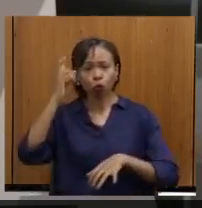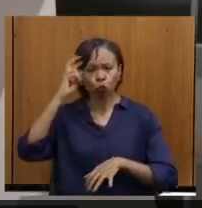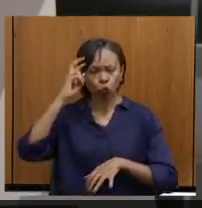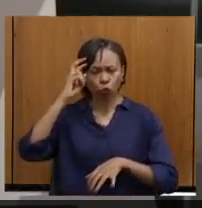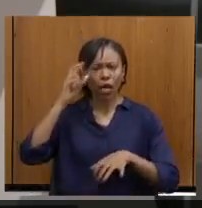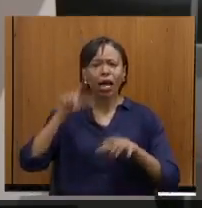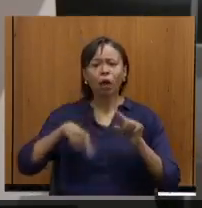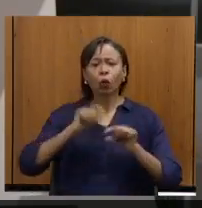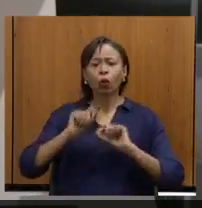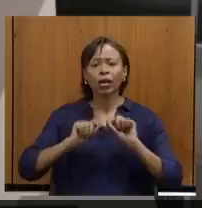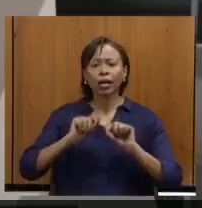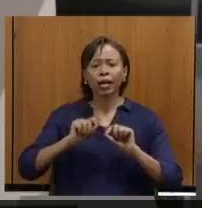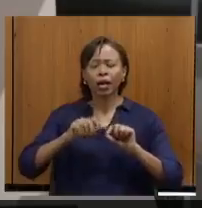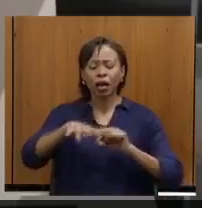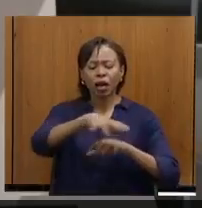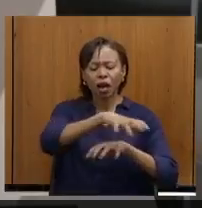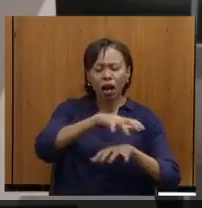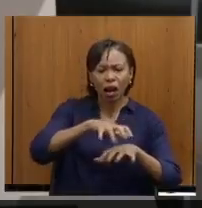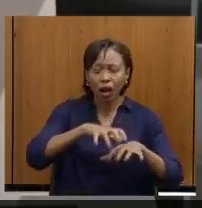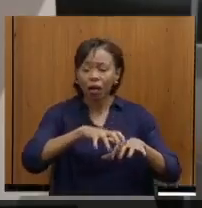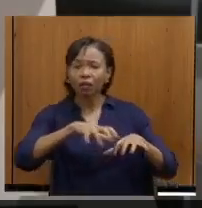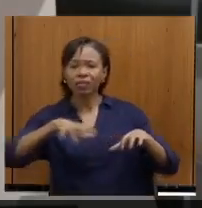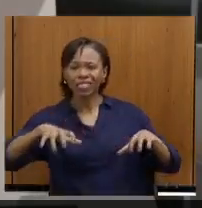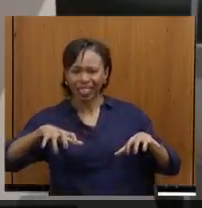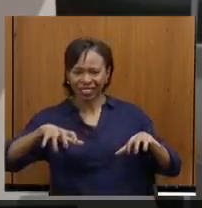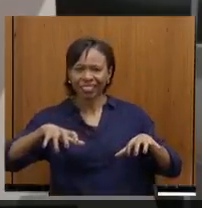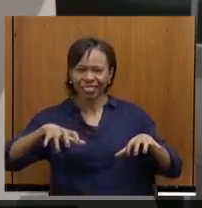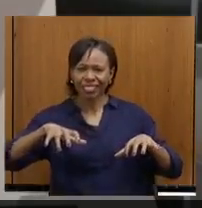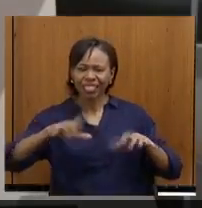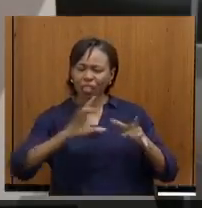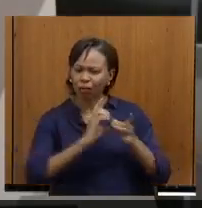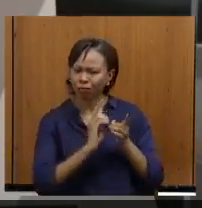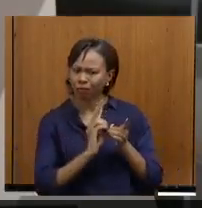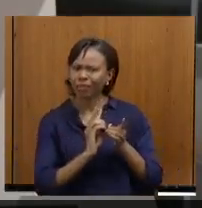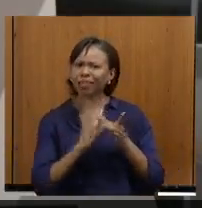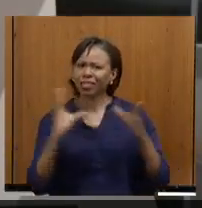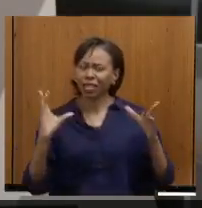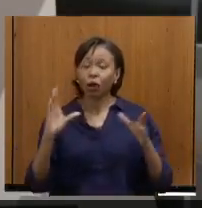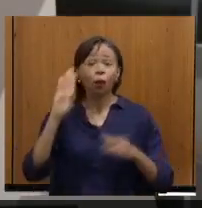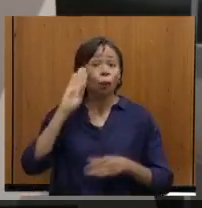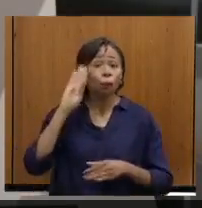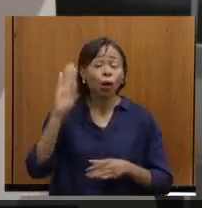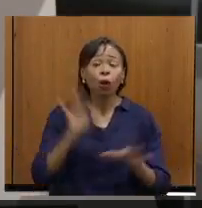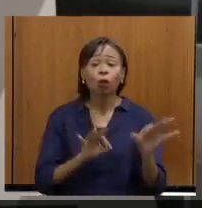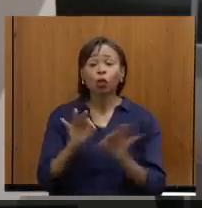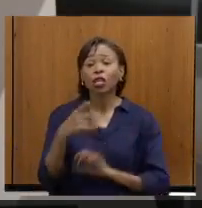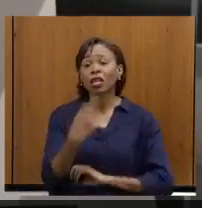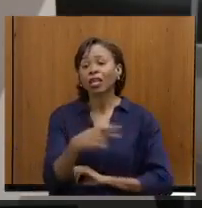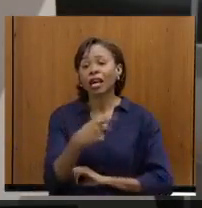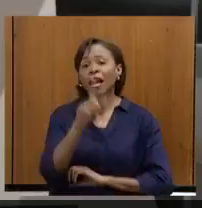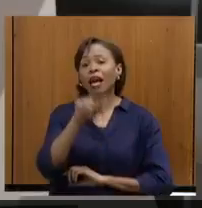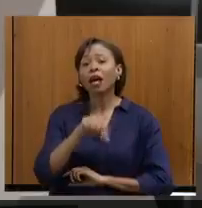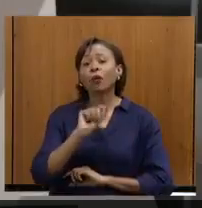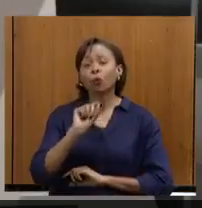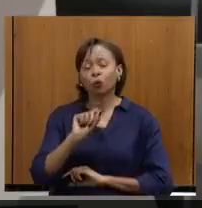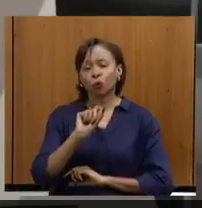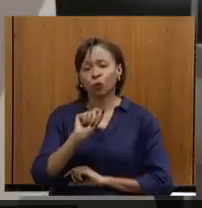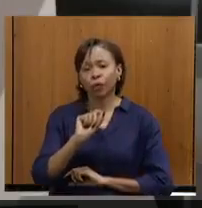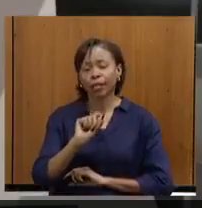descentralizar e democratizar, ele tem esse nome, e eu quero dizer que o principal projeto dele é o que está